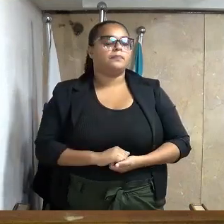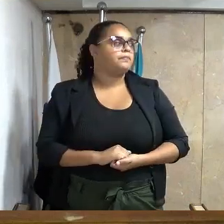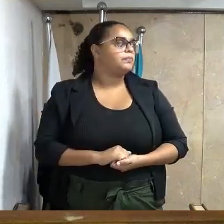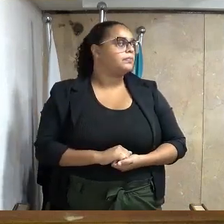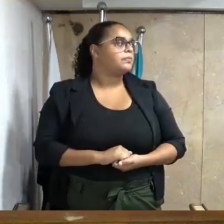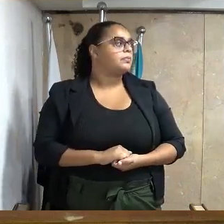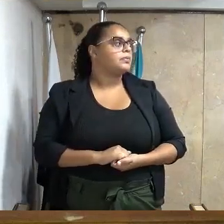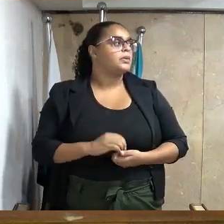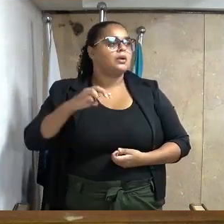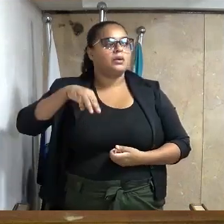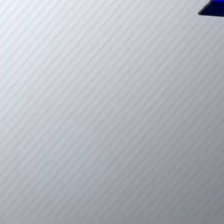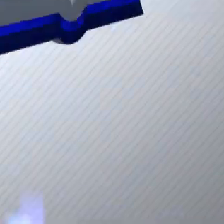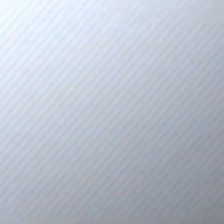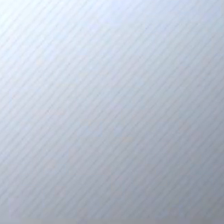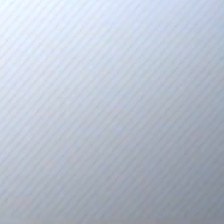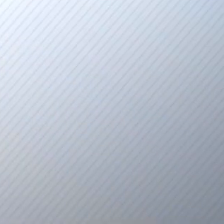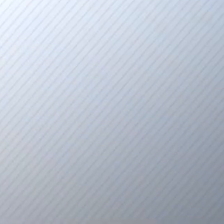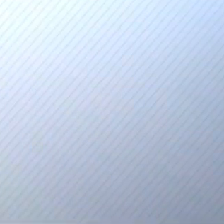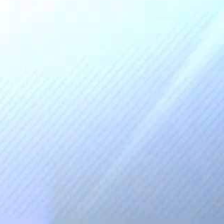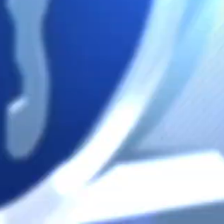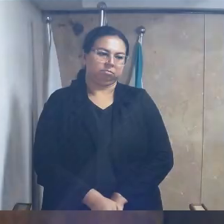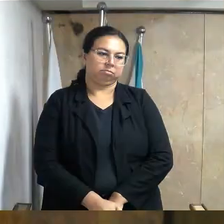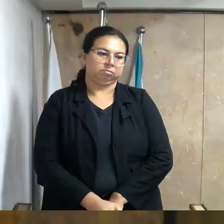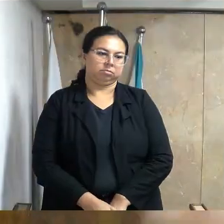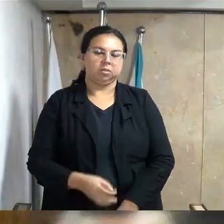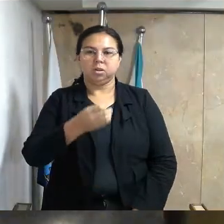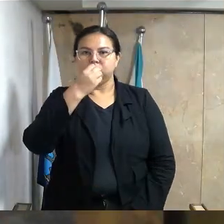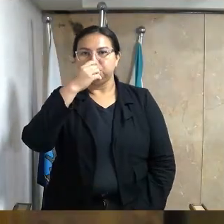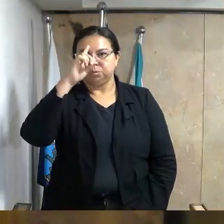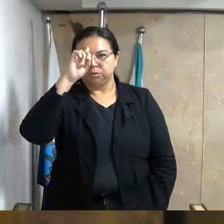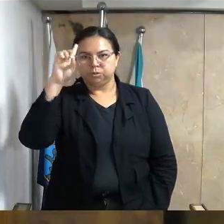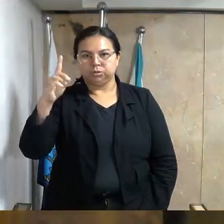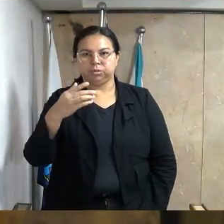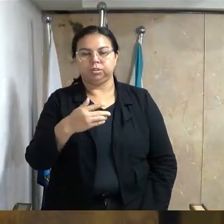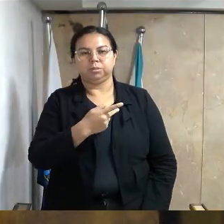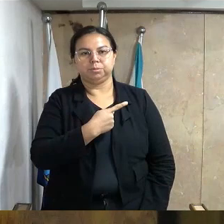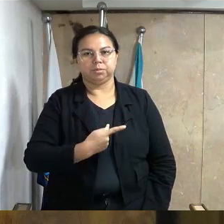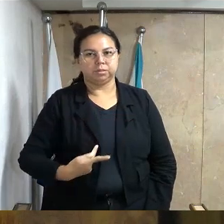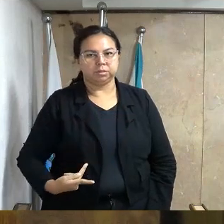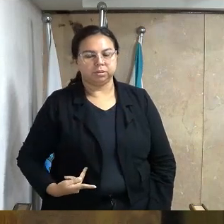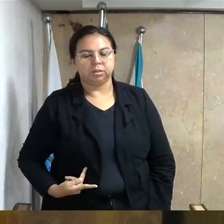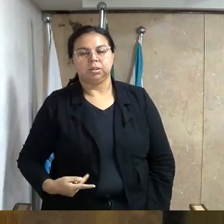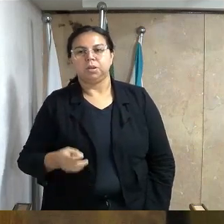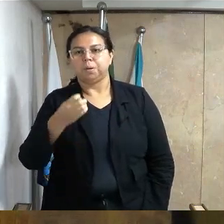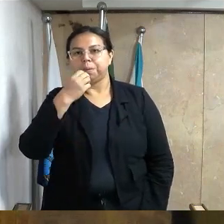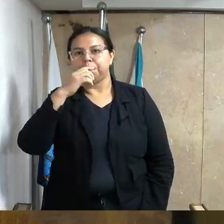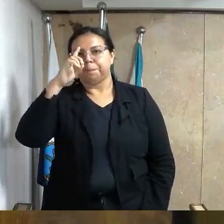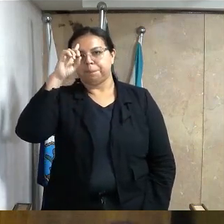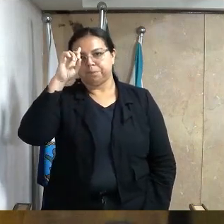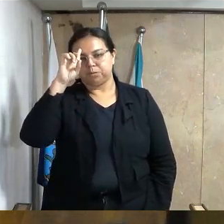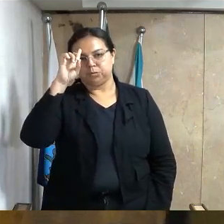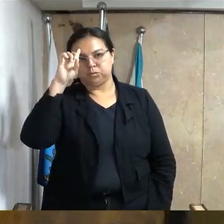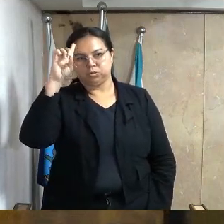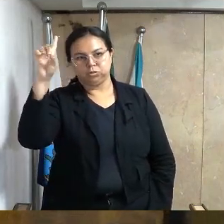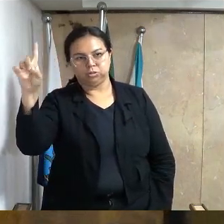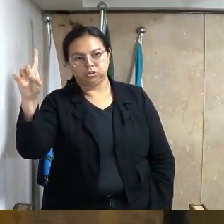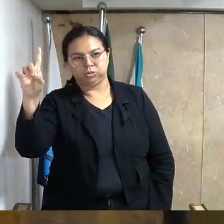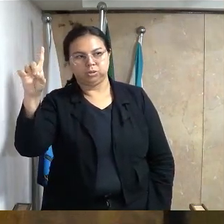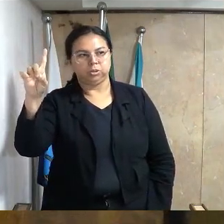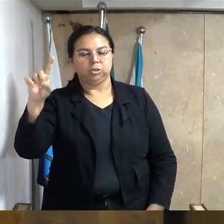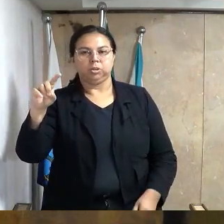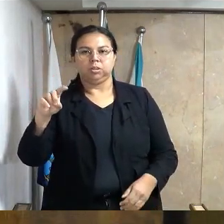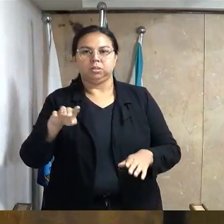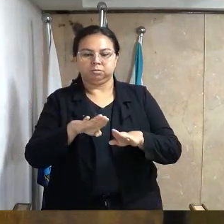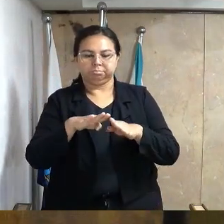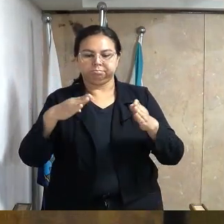Michel Villanova. Bom dia, senhor presidente, bom dia aos membros da mesa